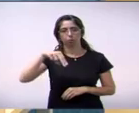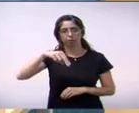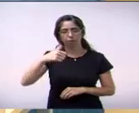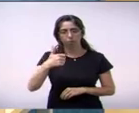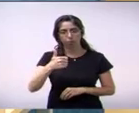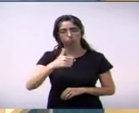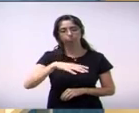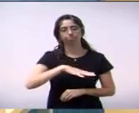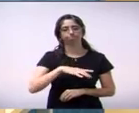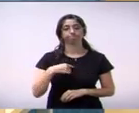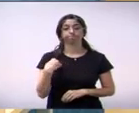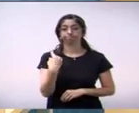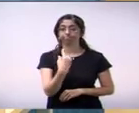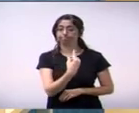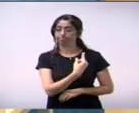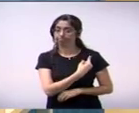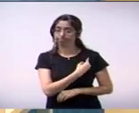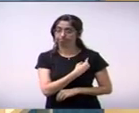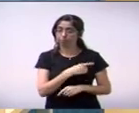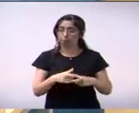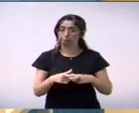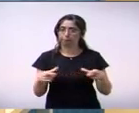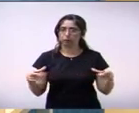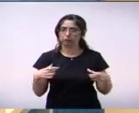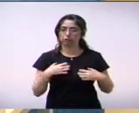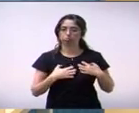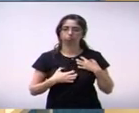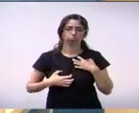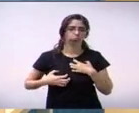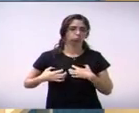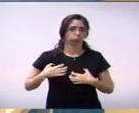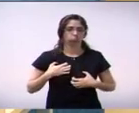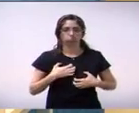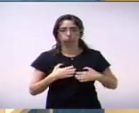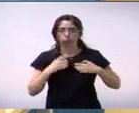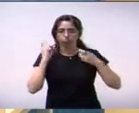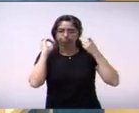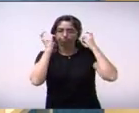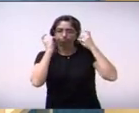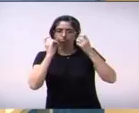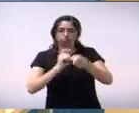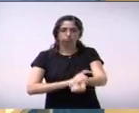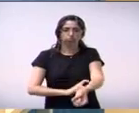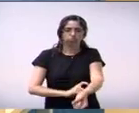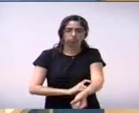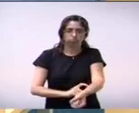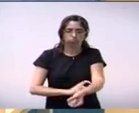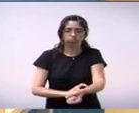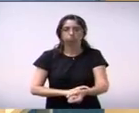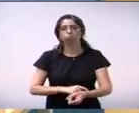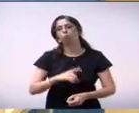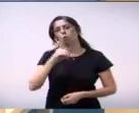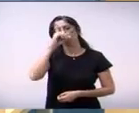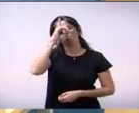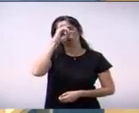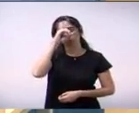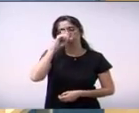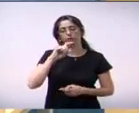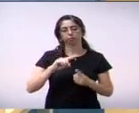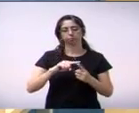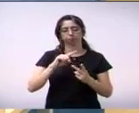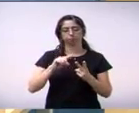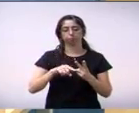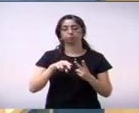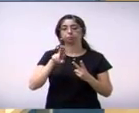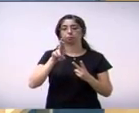que está todo mundo em pane, para dizer que o hospital PS, através do corpo de enfermagem